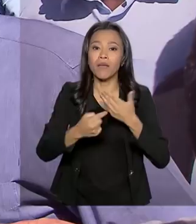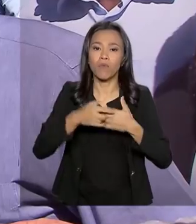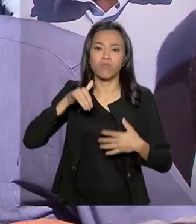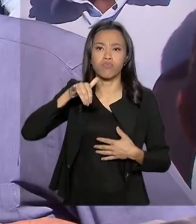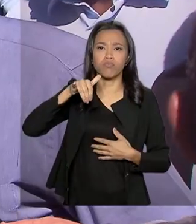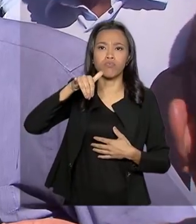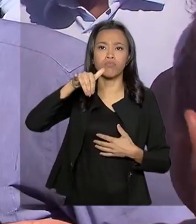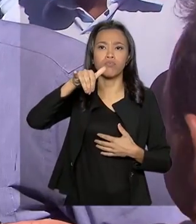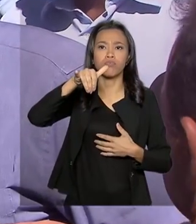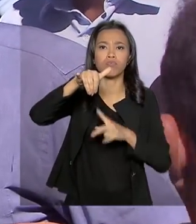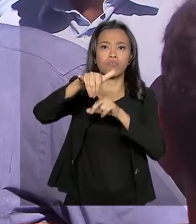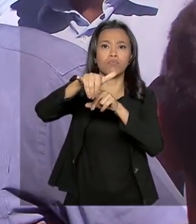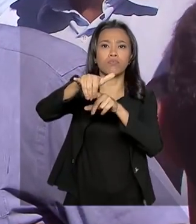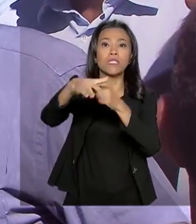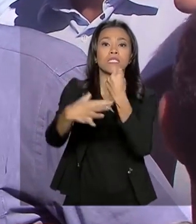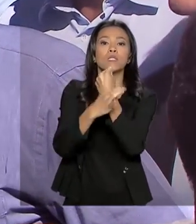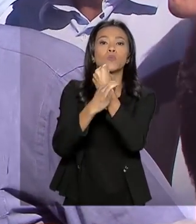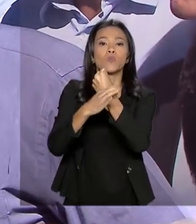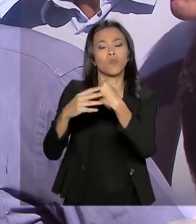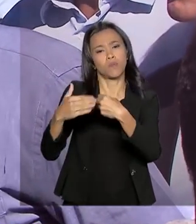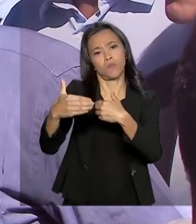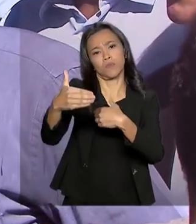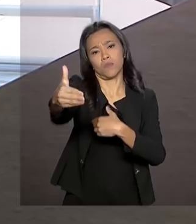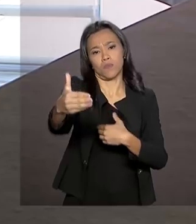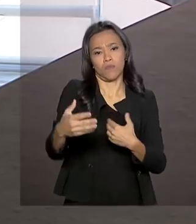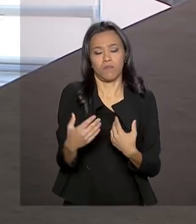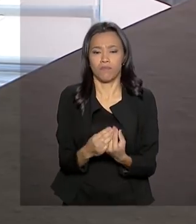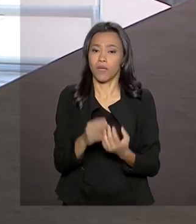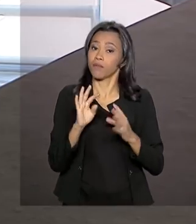todos possam se beneficiar da nossa economia.